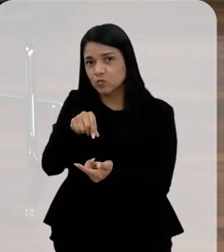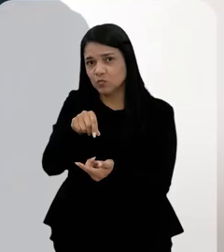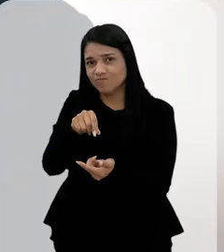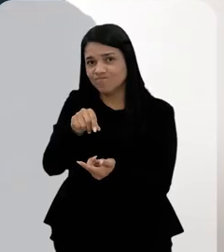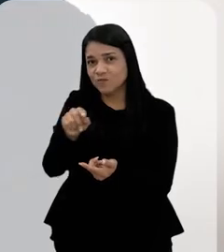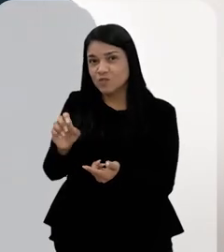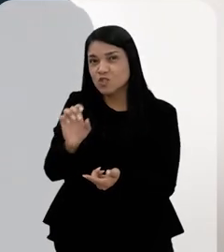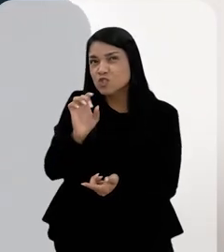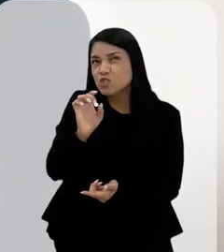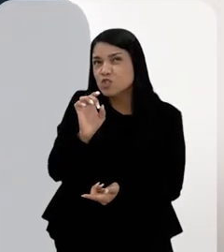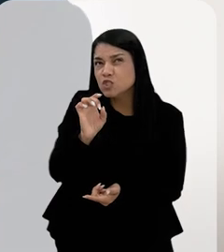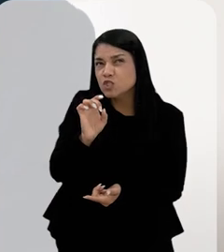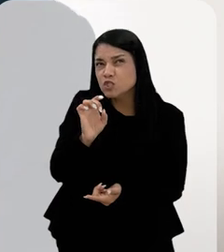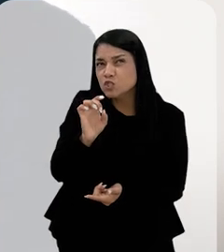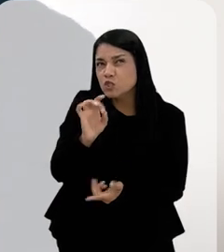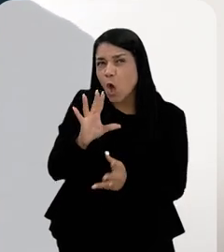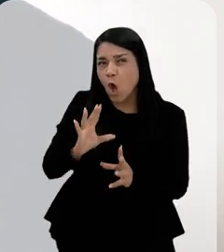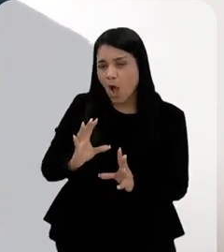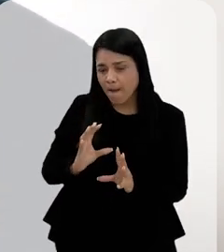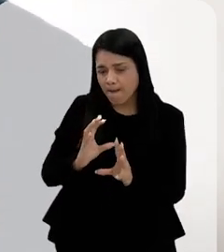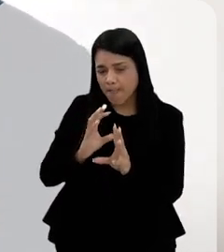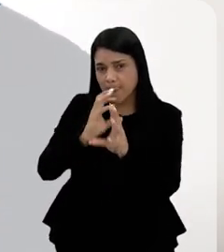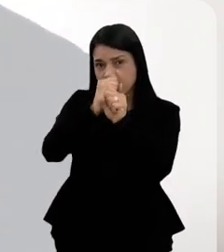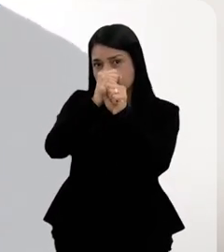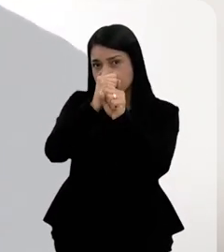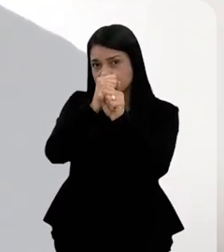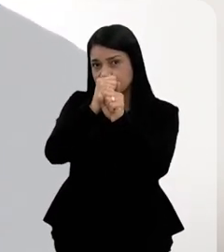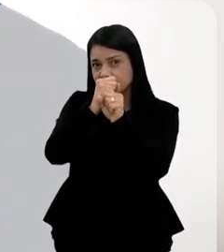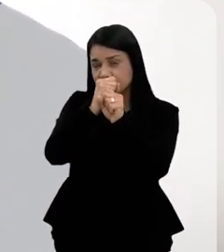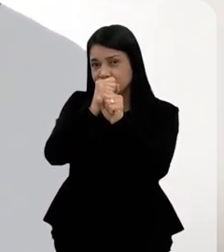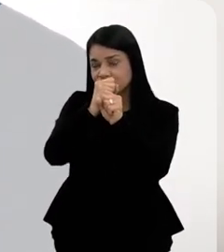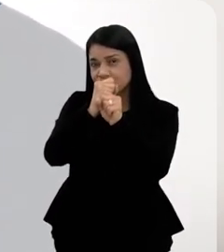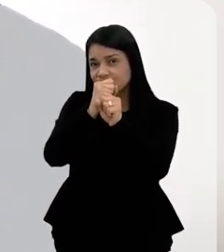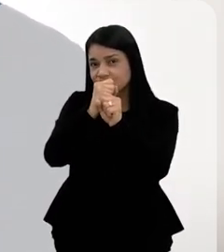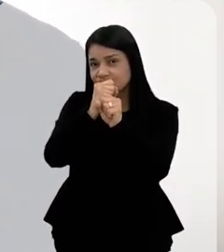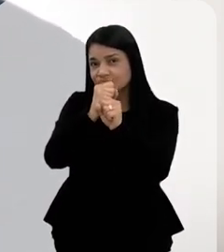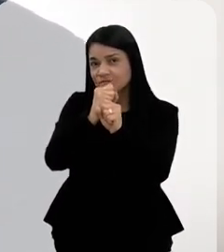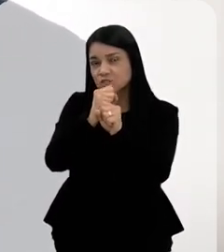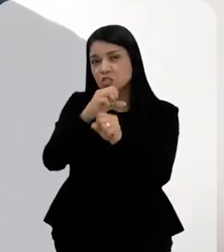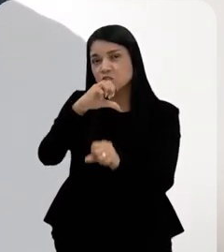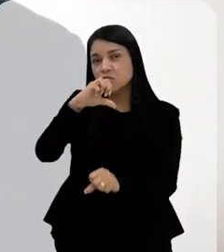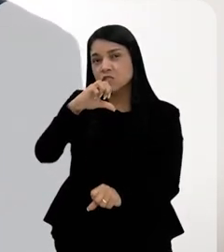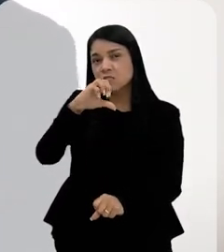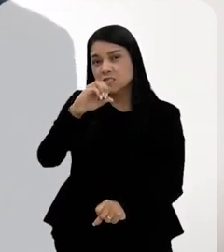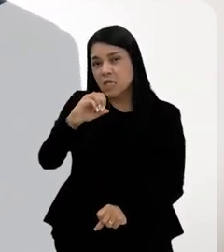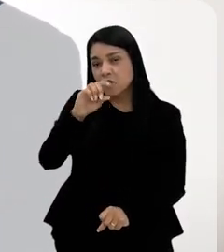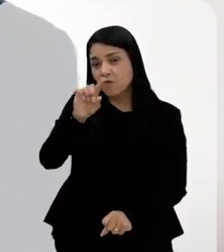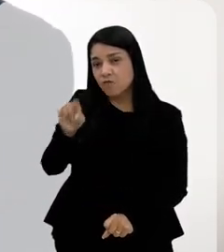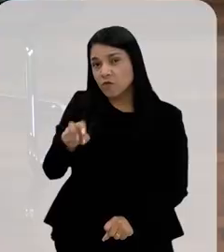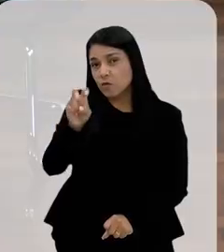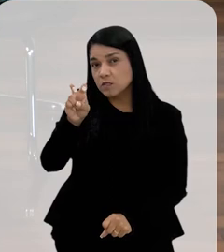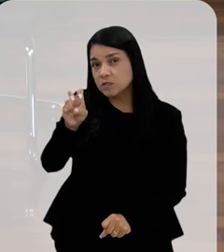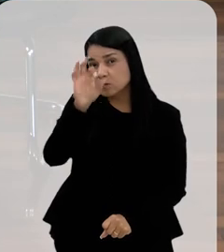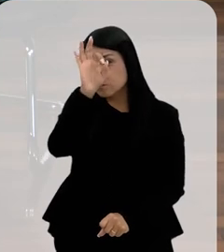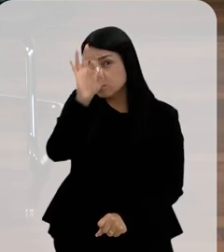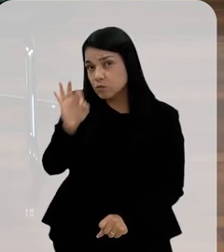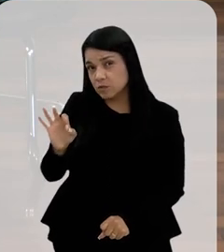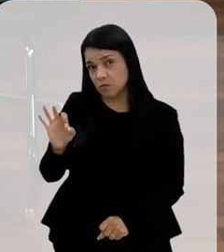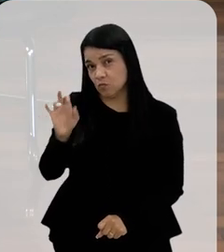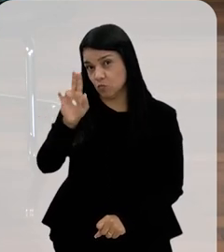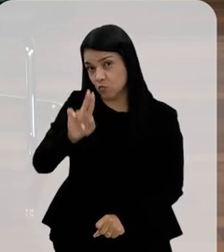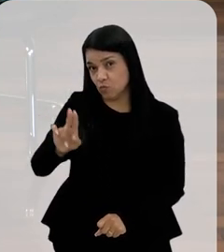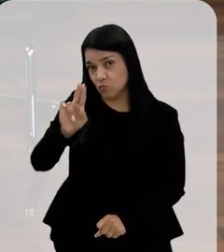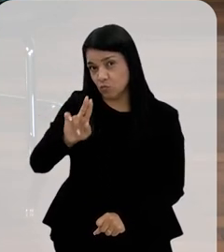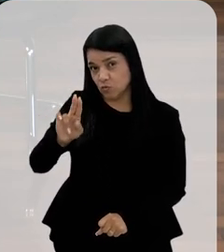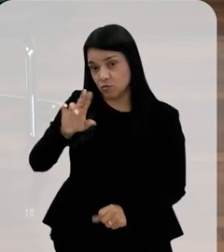mundo, somente do total da água utilizável no mundo, nós temos apenas 0,5%.